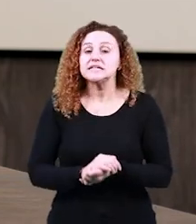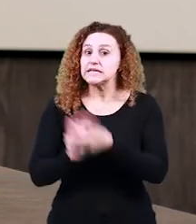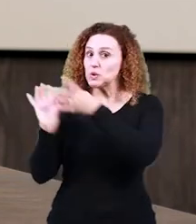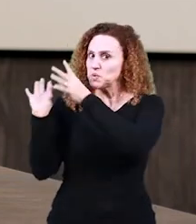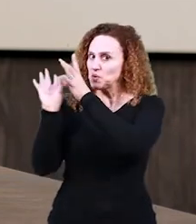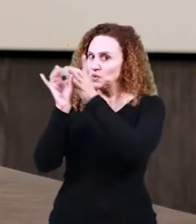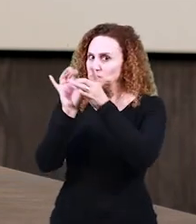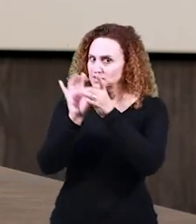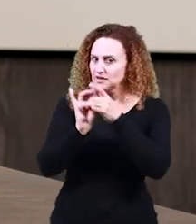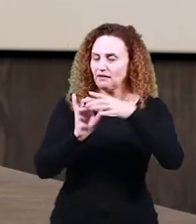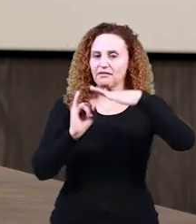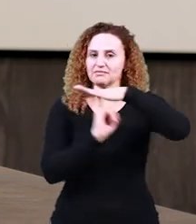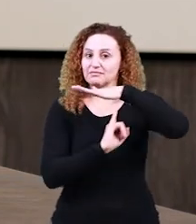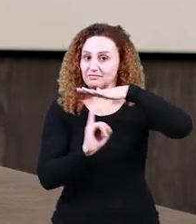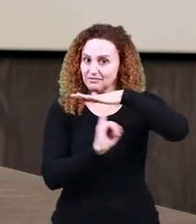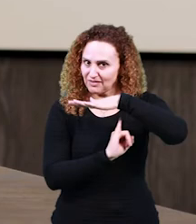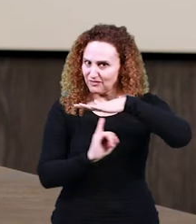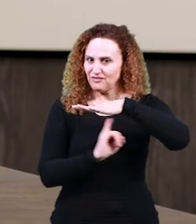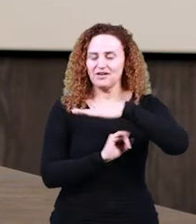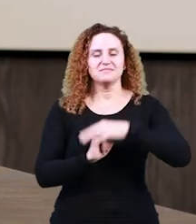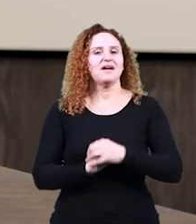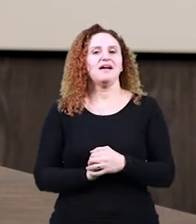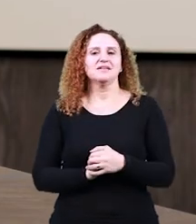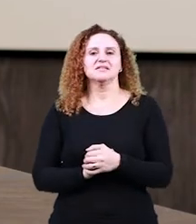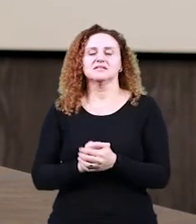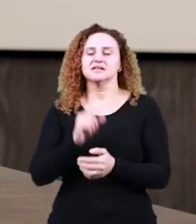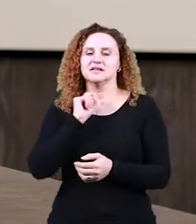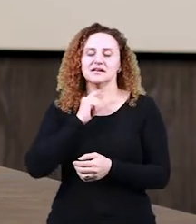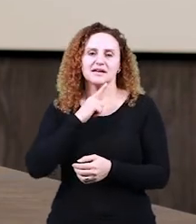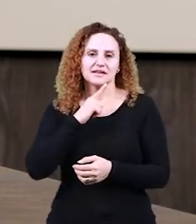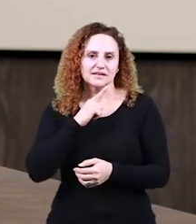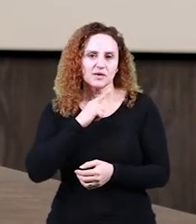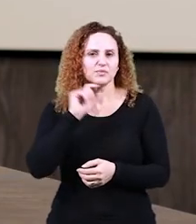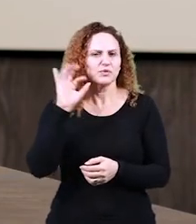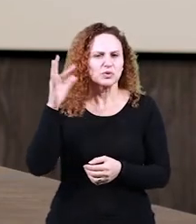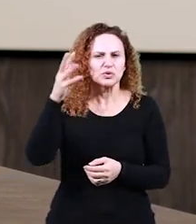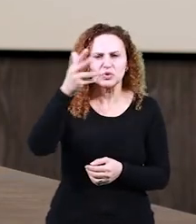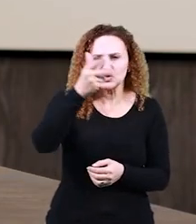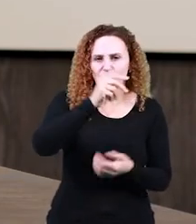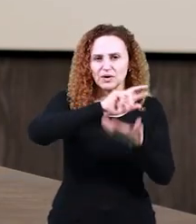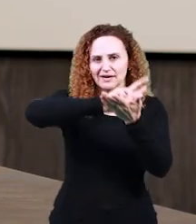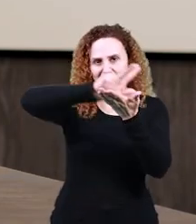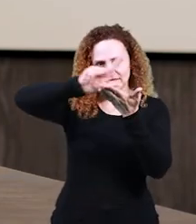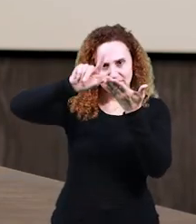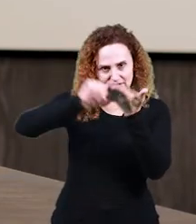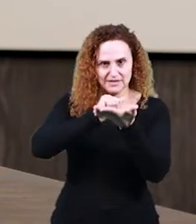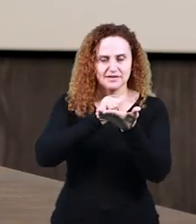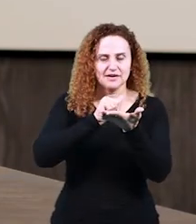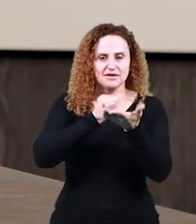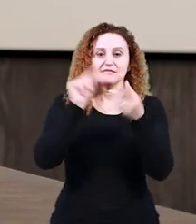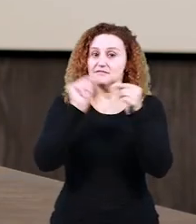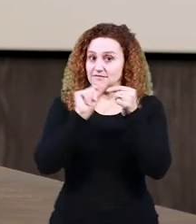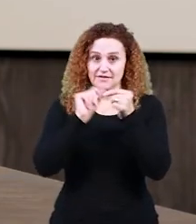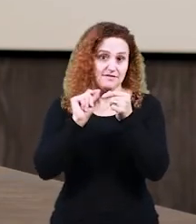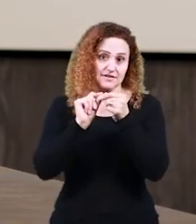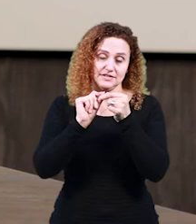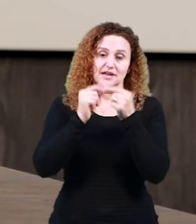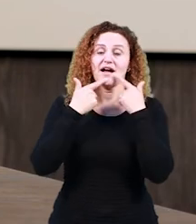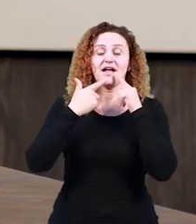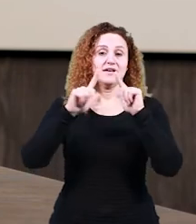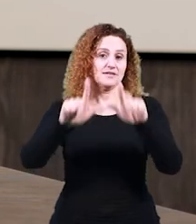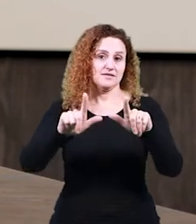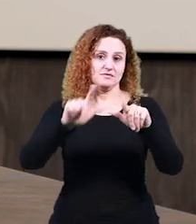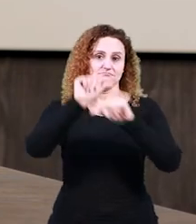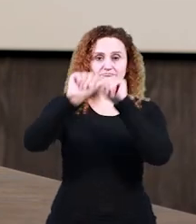bem claro, né? É resultado da variação. Mas isso não implica que toda variação vai fazer com que a língua